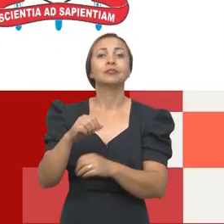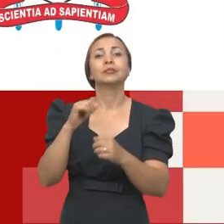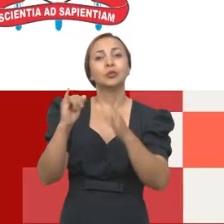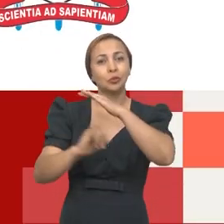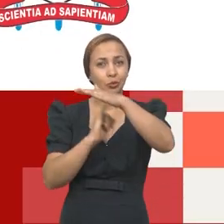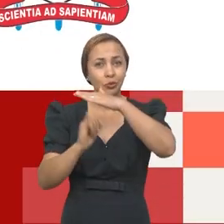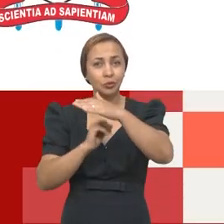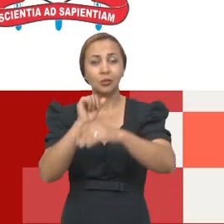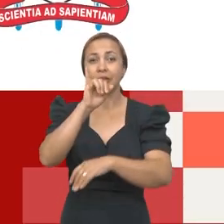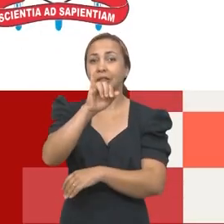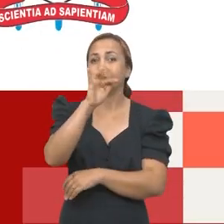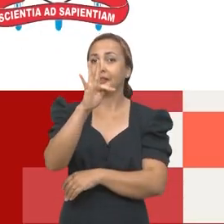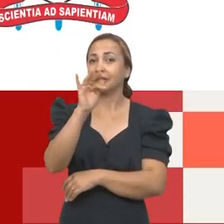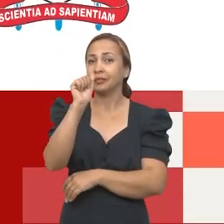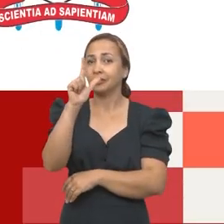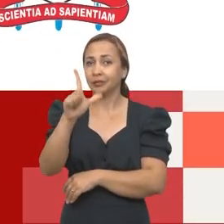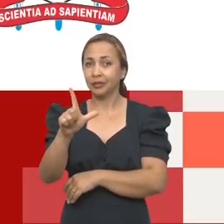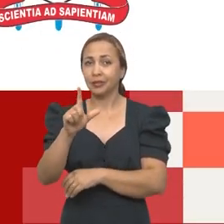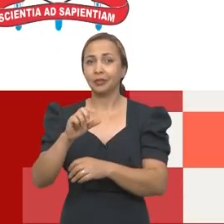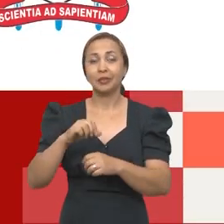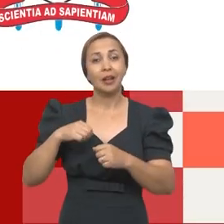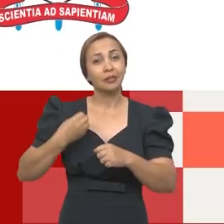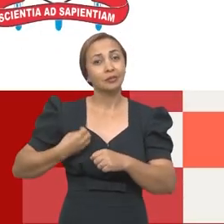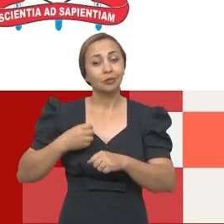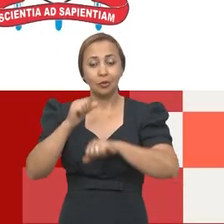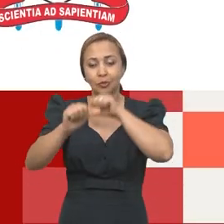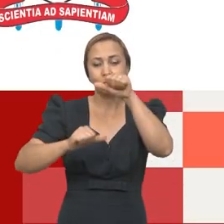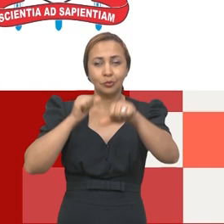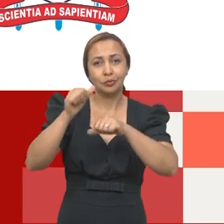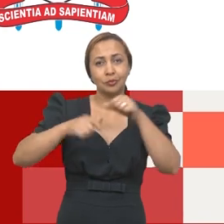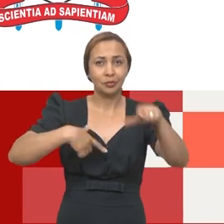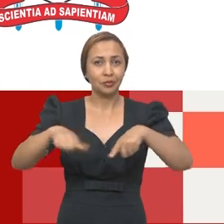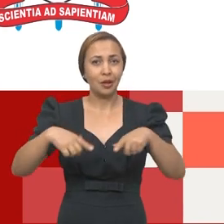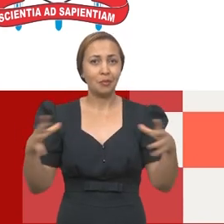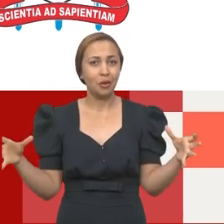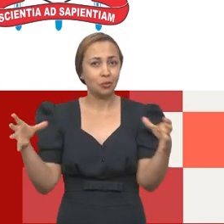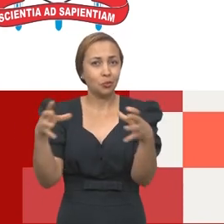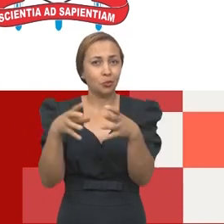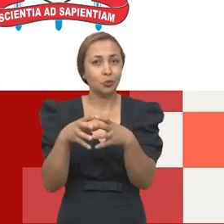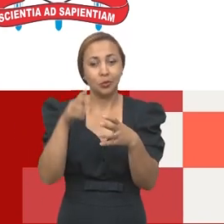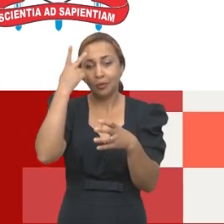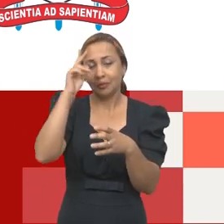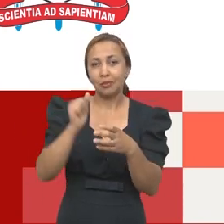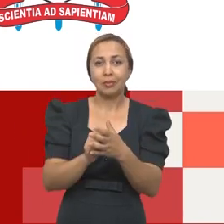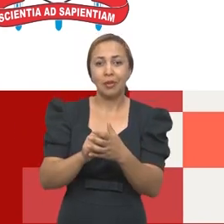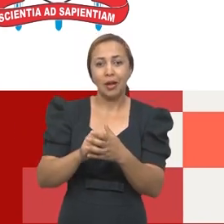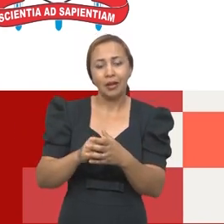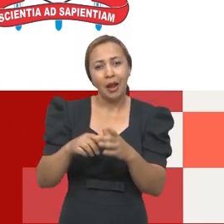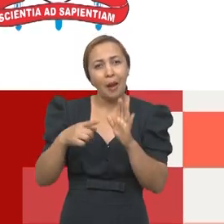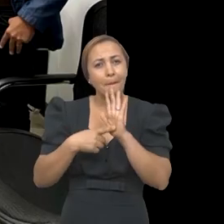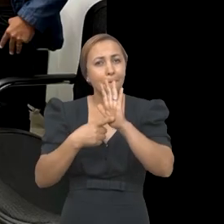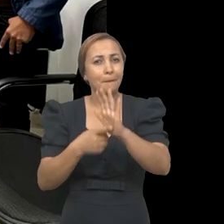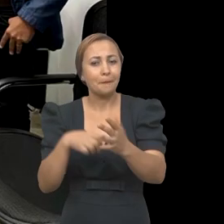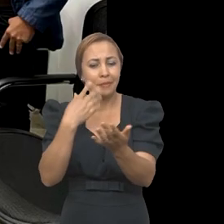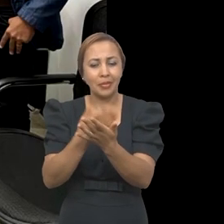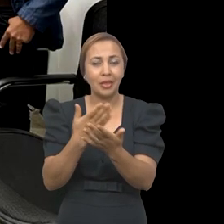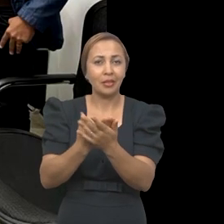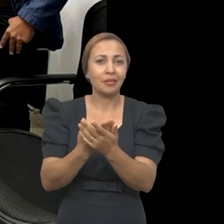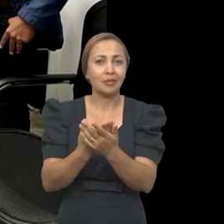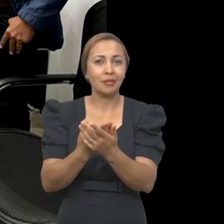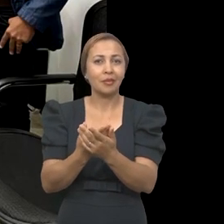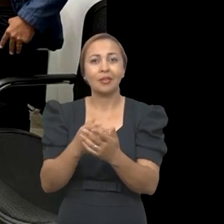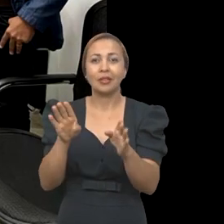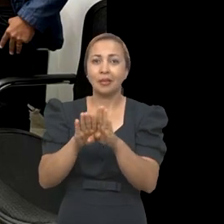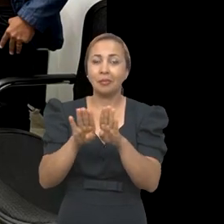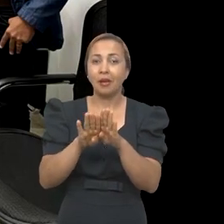e o Instituto Federal de Alagoas UFAL estão desenvolvendo um trabalho conjunto para fomentar